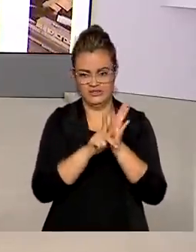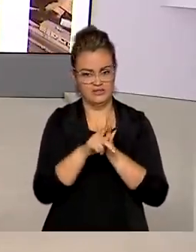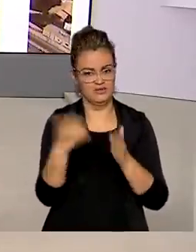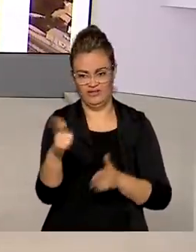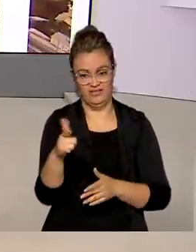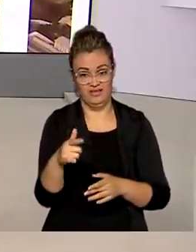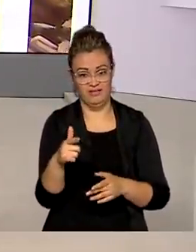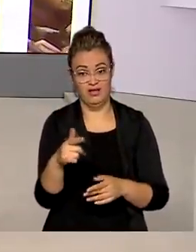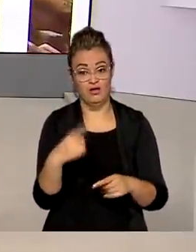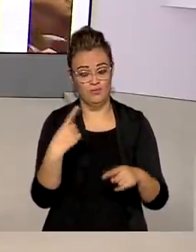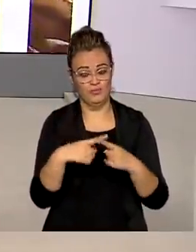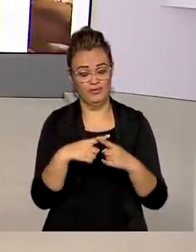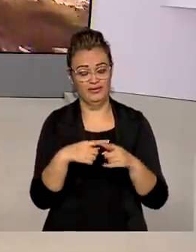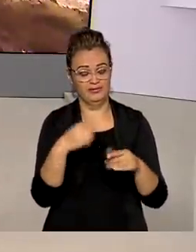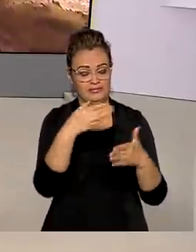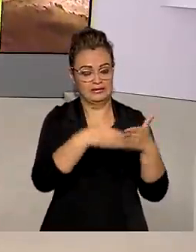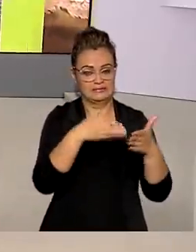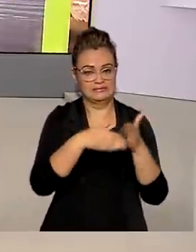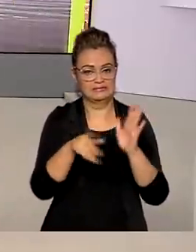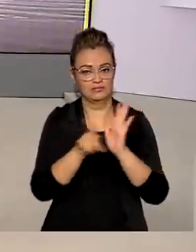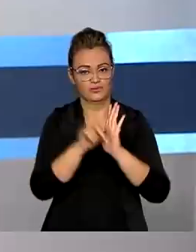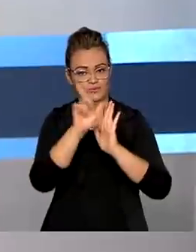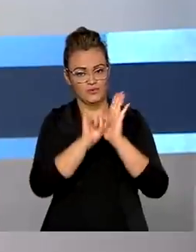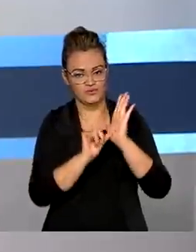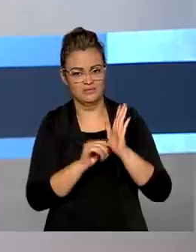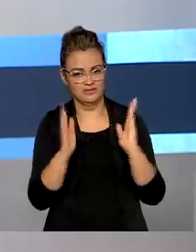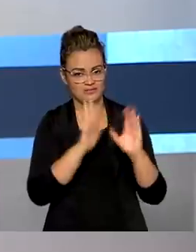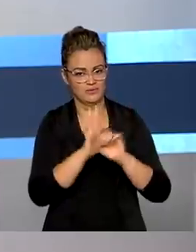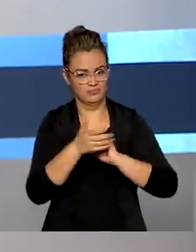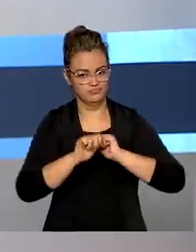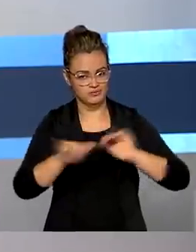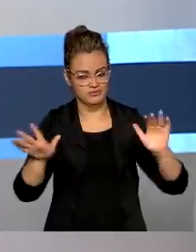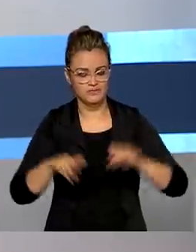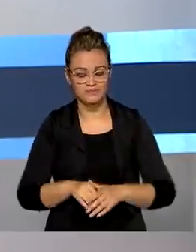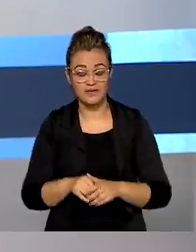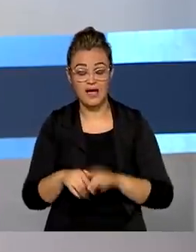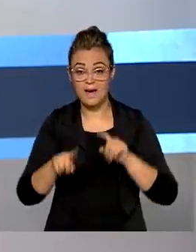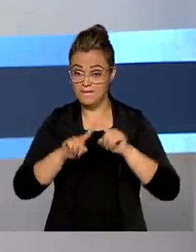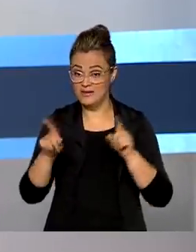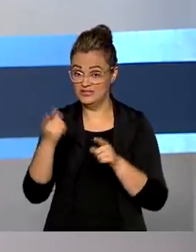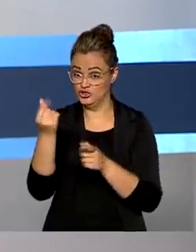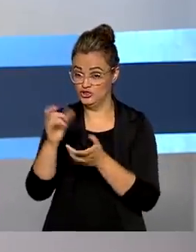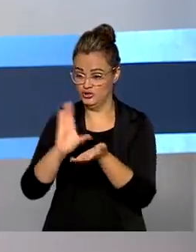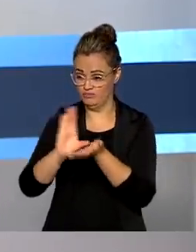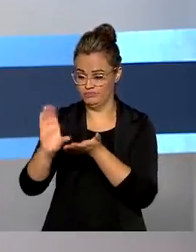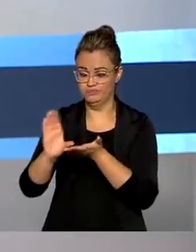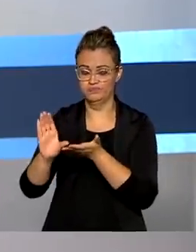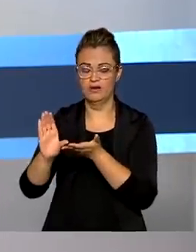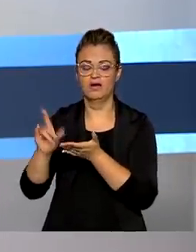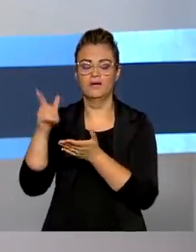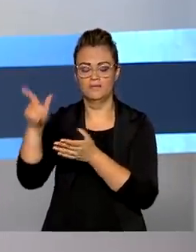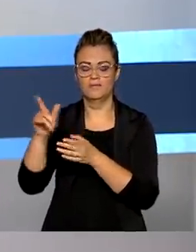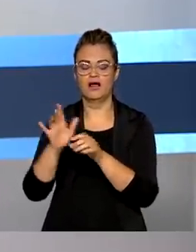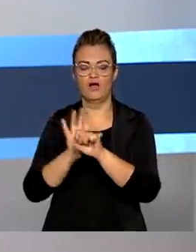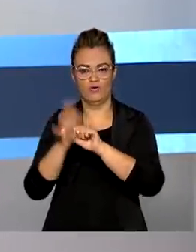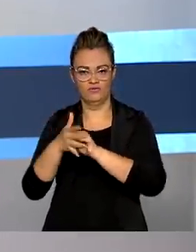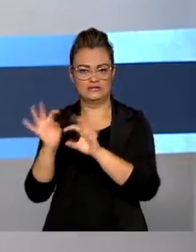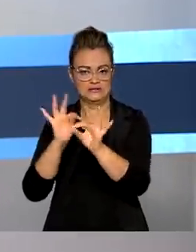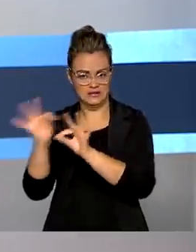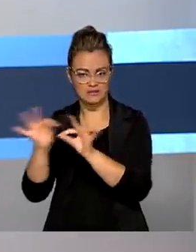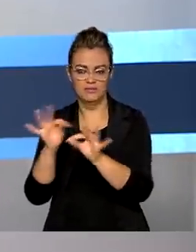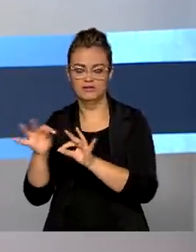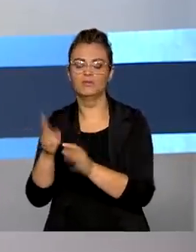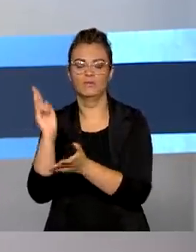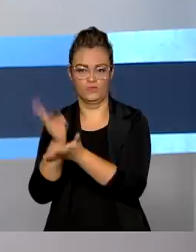são as restrições no orçamento devido à pandemia. Já os recursos para o combate à Covid-19 estão garantidos, segundo o